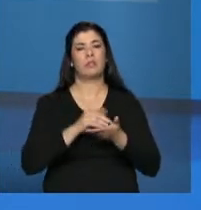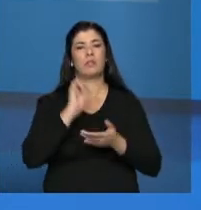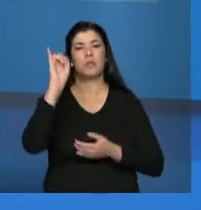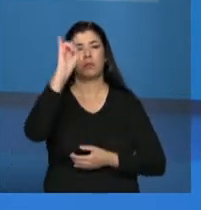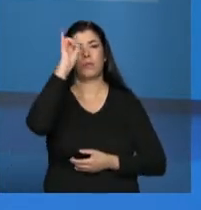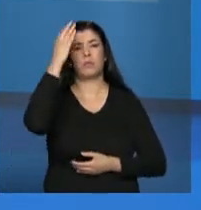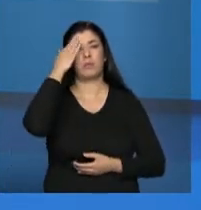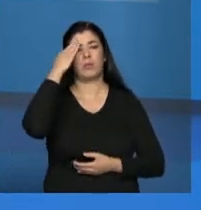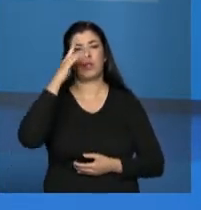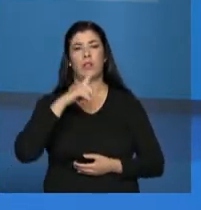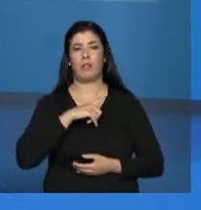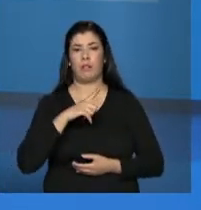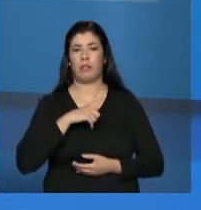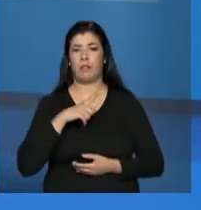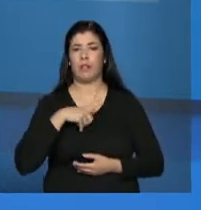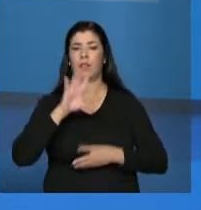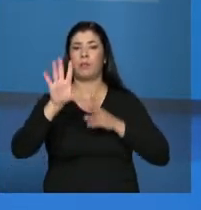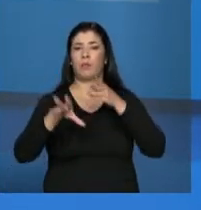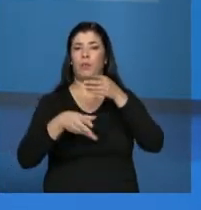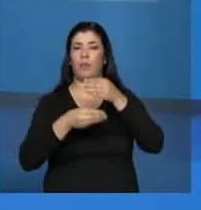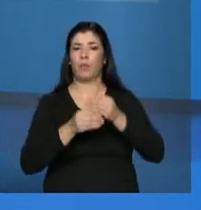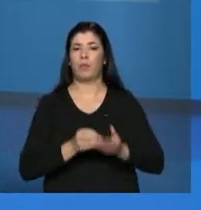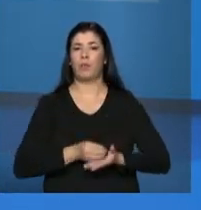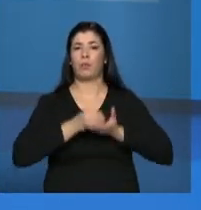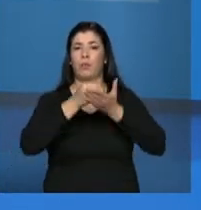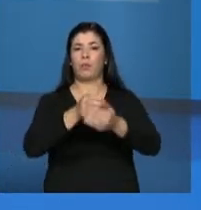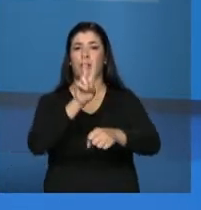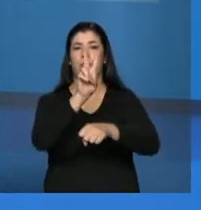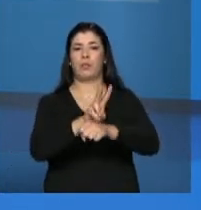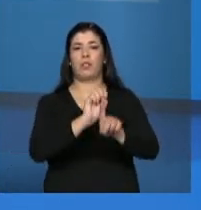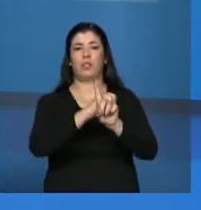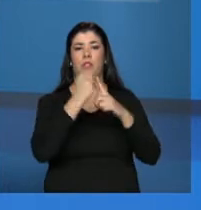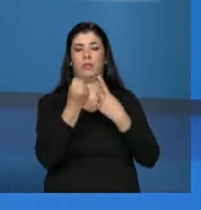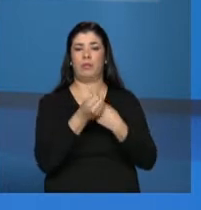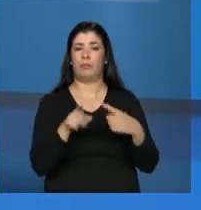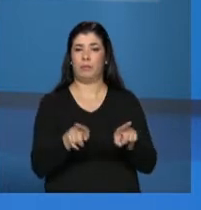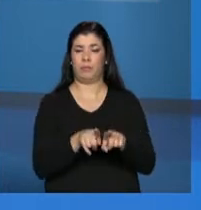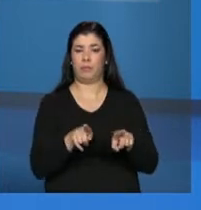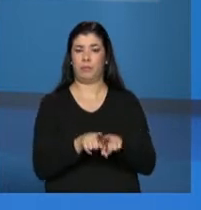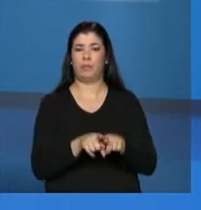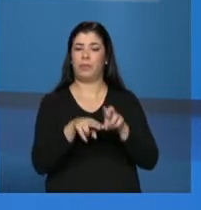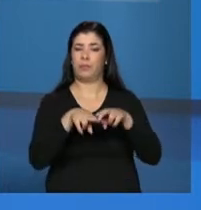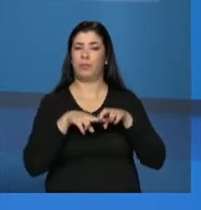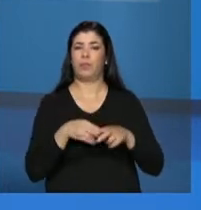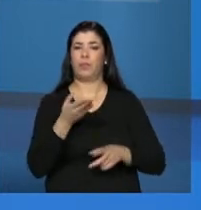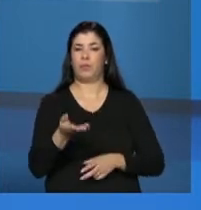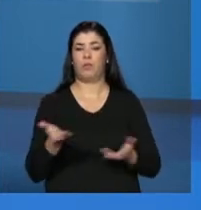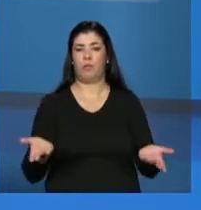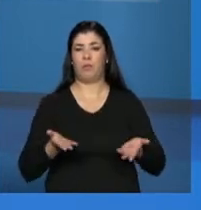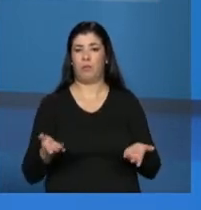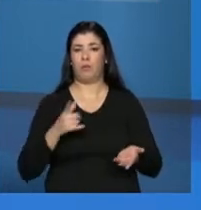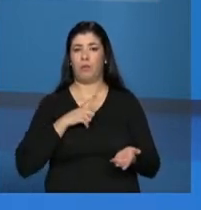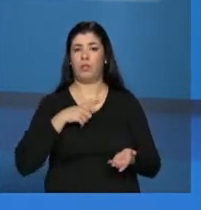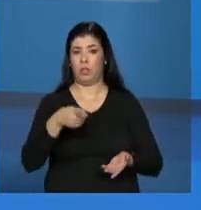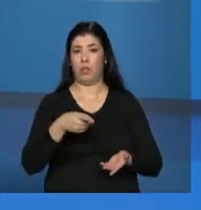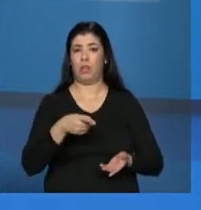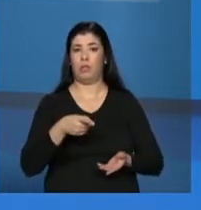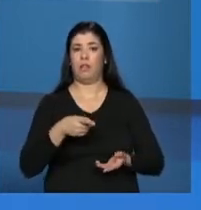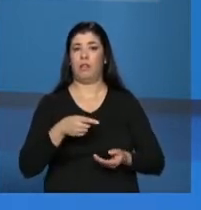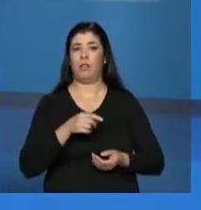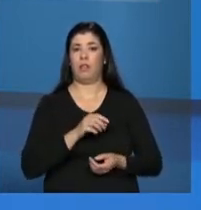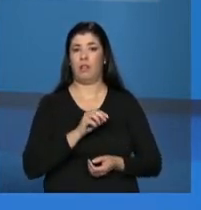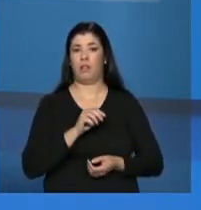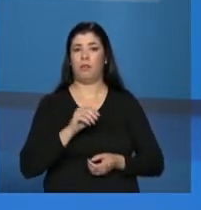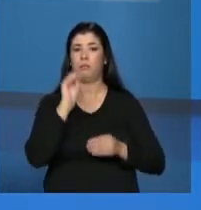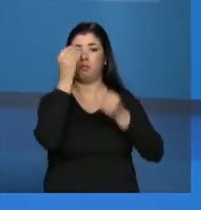caráter complementar que possuem, né, na oferta de proteção social. Então, hoje ele é um instrumento que os gestores